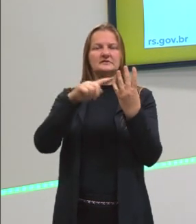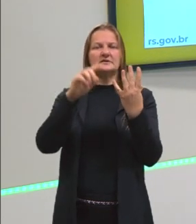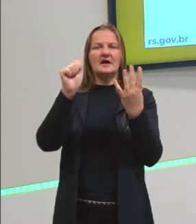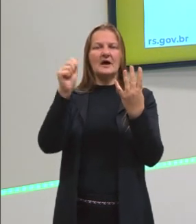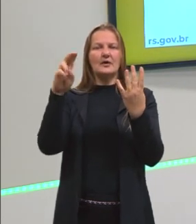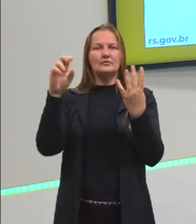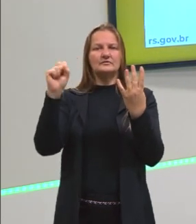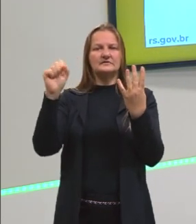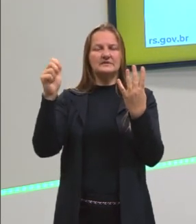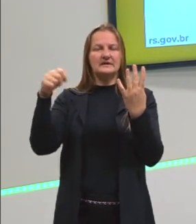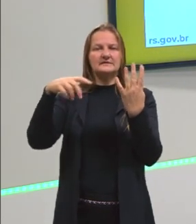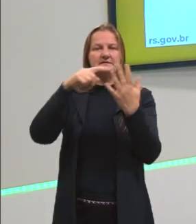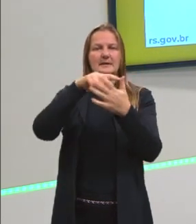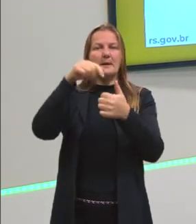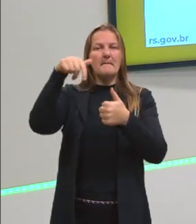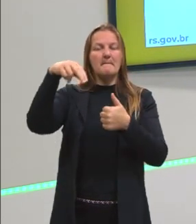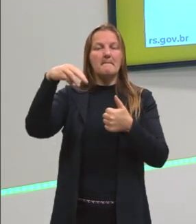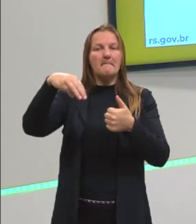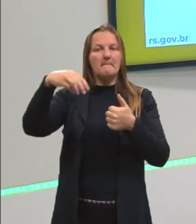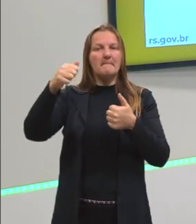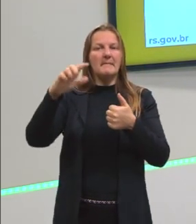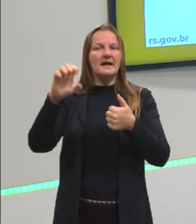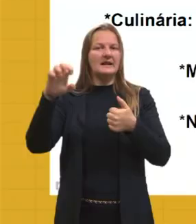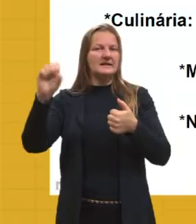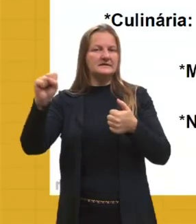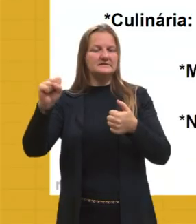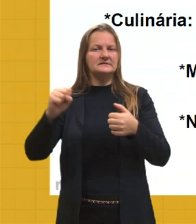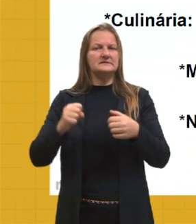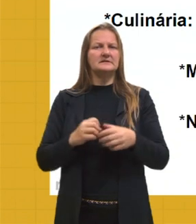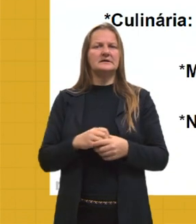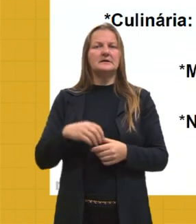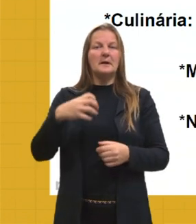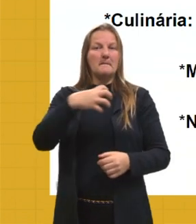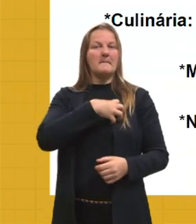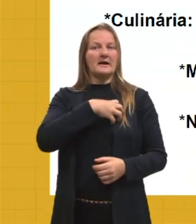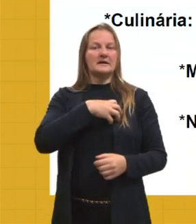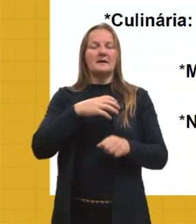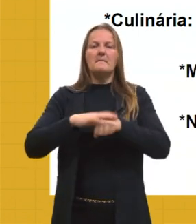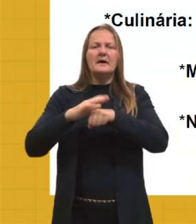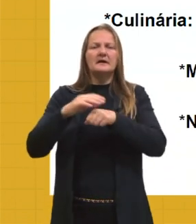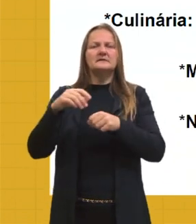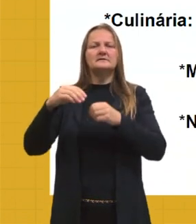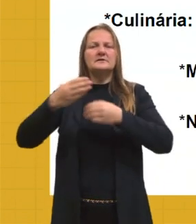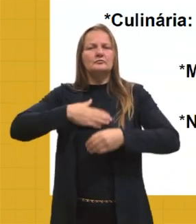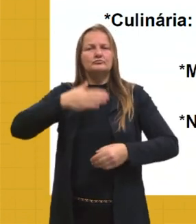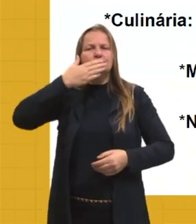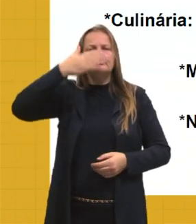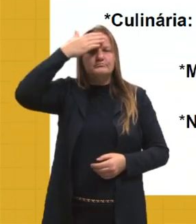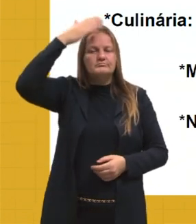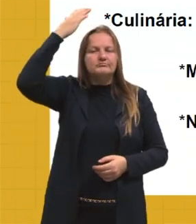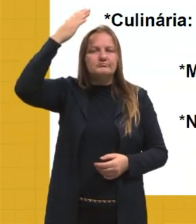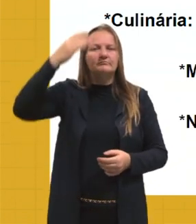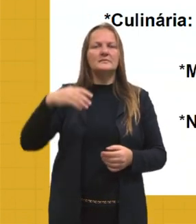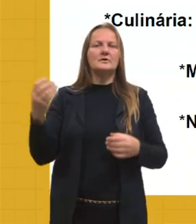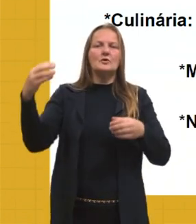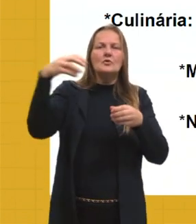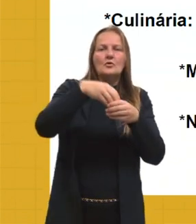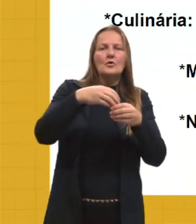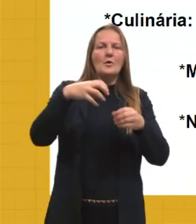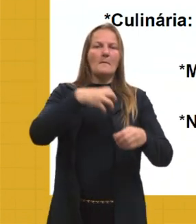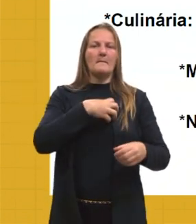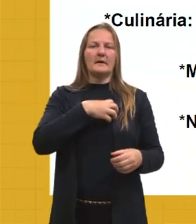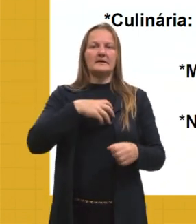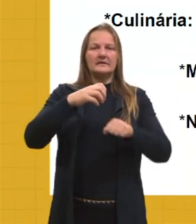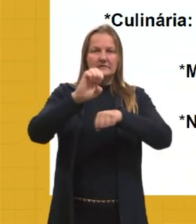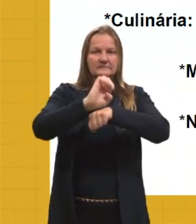e os Malês. Os Malês é um povo que se fixa na Bahia, são de origem muçulmana, com uma condição intelectual